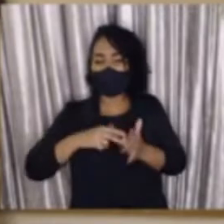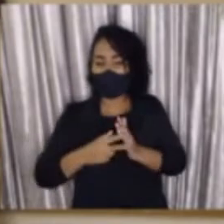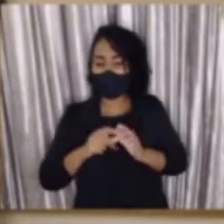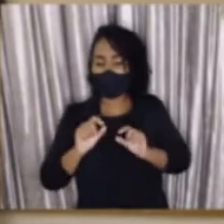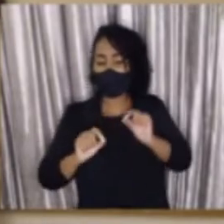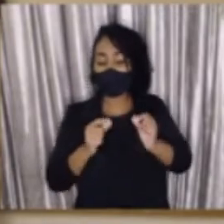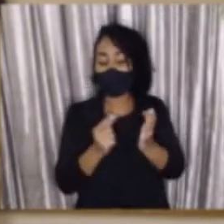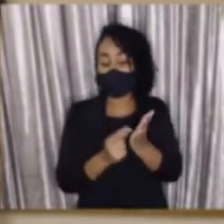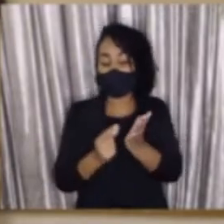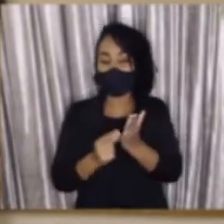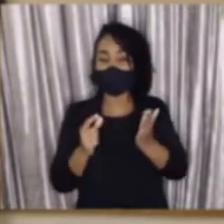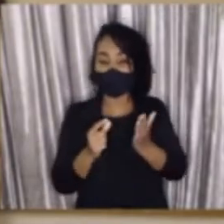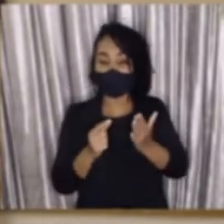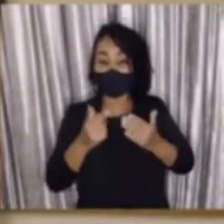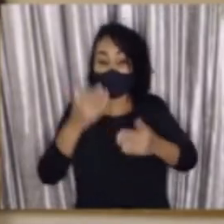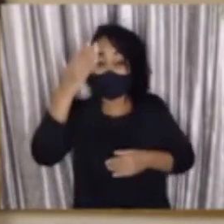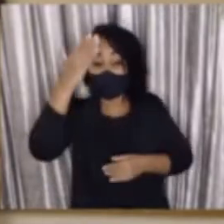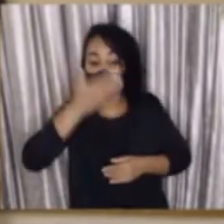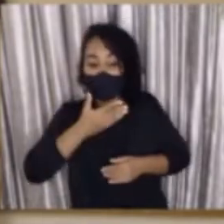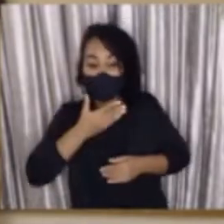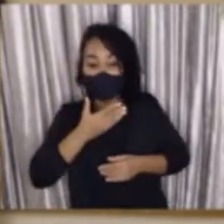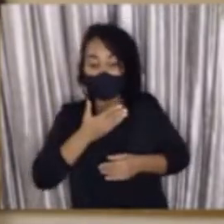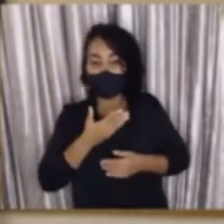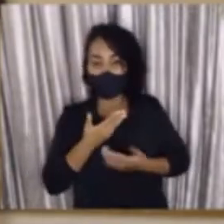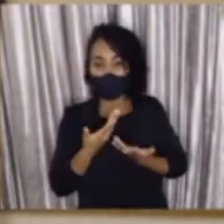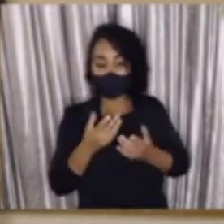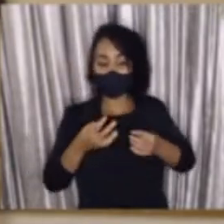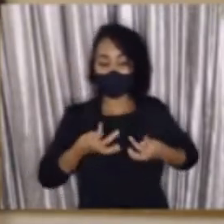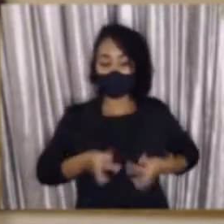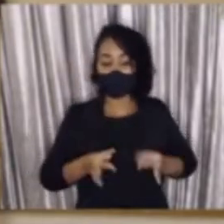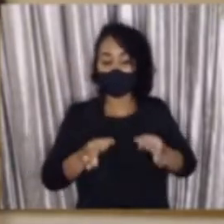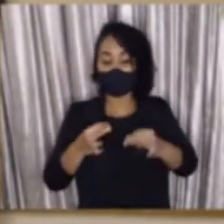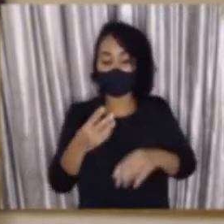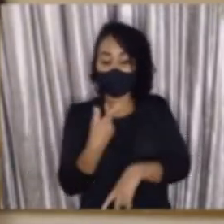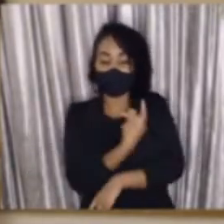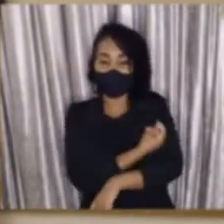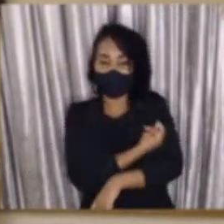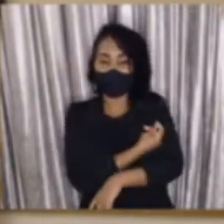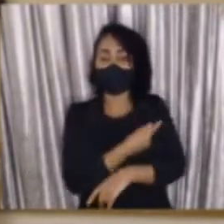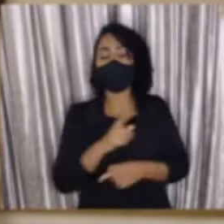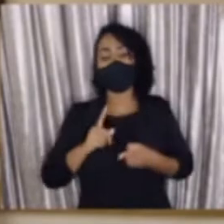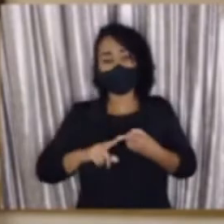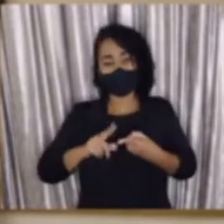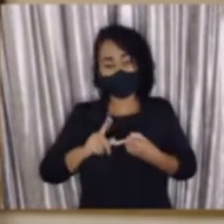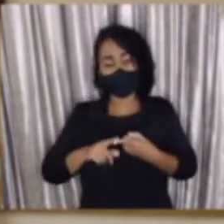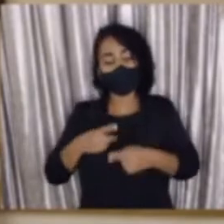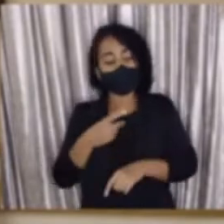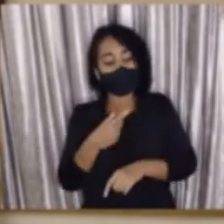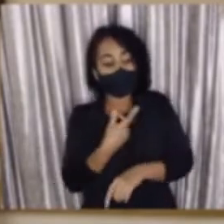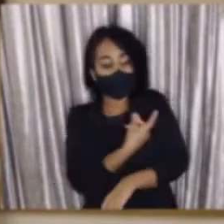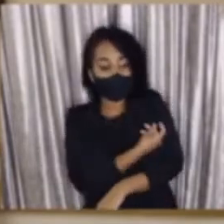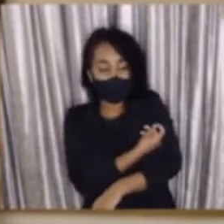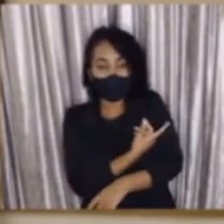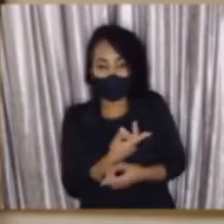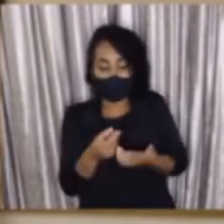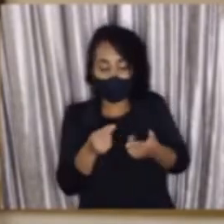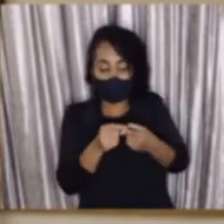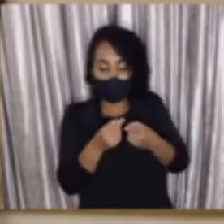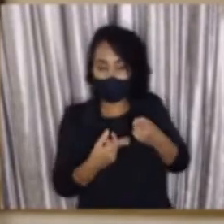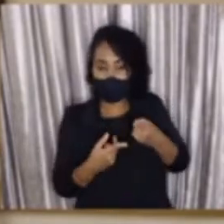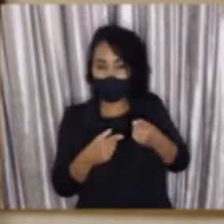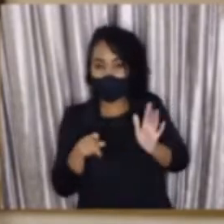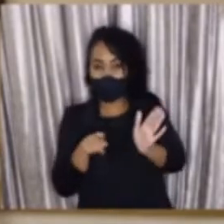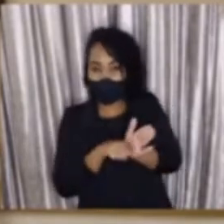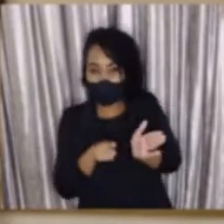de aplicativos que vão fazer a comprovação digital da vacinação, bem como dos testes negativos contra a